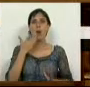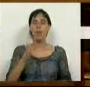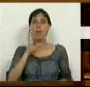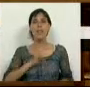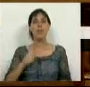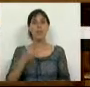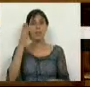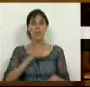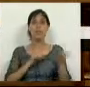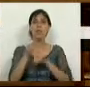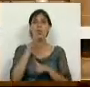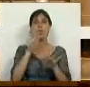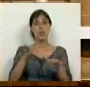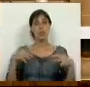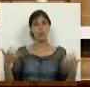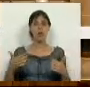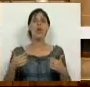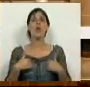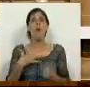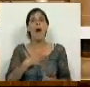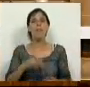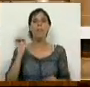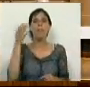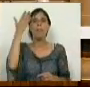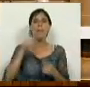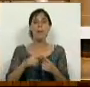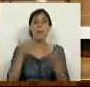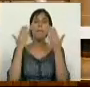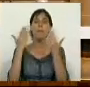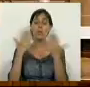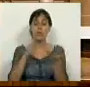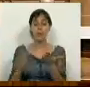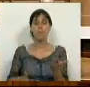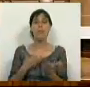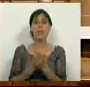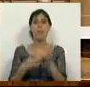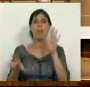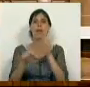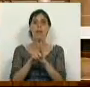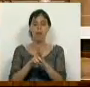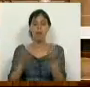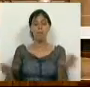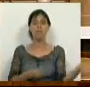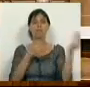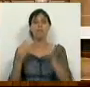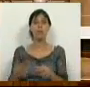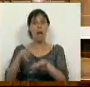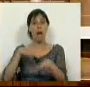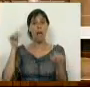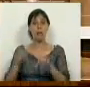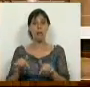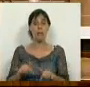Sra. Presidente, Sras. e Srs. Deputados, eu gostaria em primeiro lugar de saudar a proposta de lei apresentada na